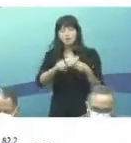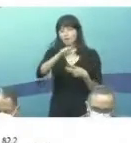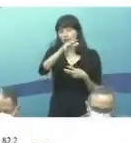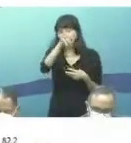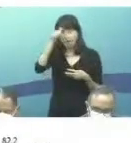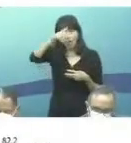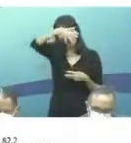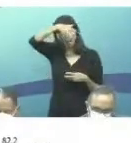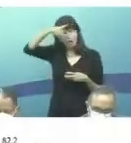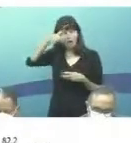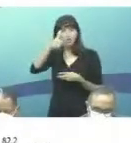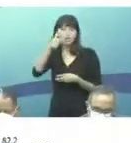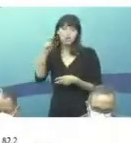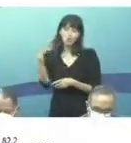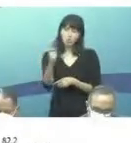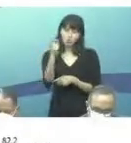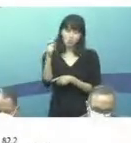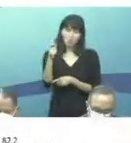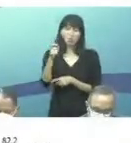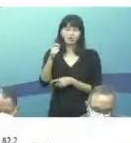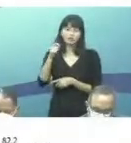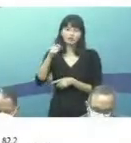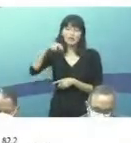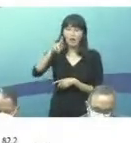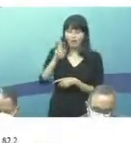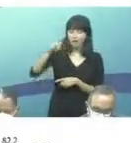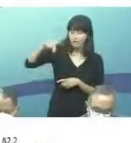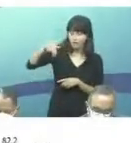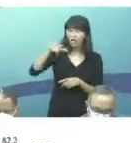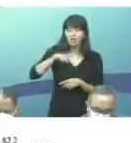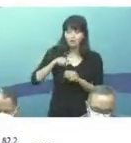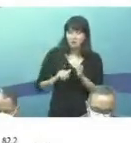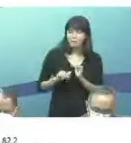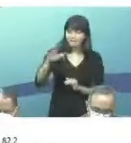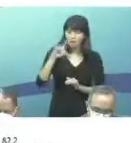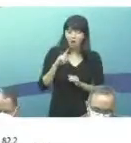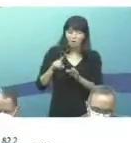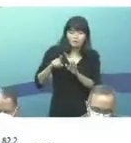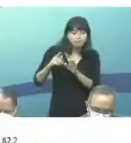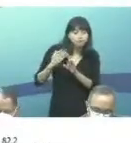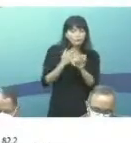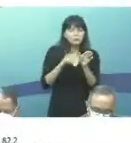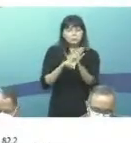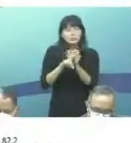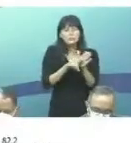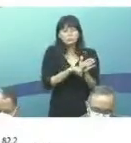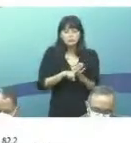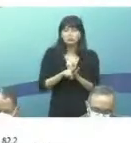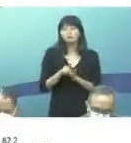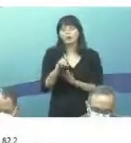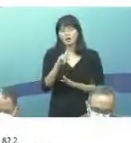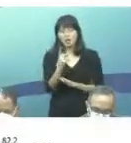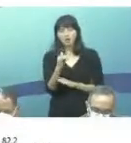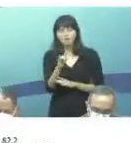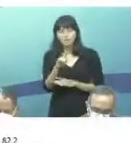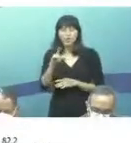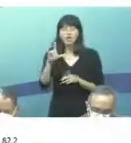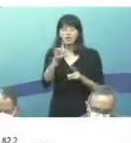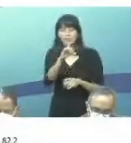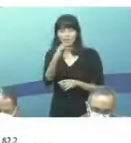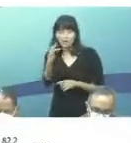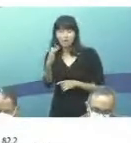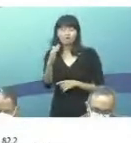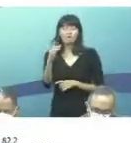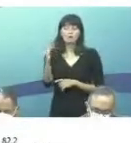Amapá apresentam os maiores percentuais de testagem para HIV, e o Distrito Federal, Rio Grande do Sul e Santa